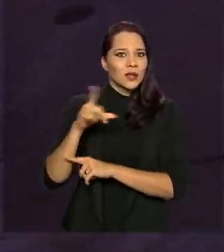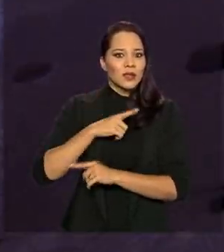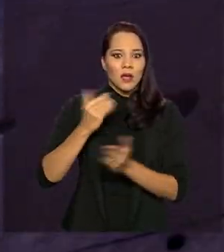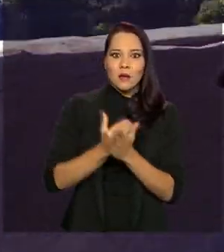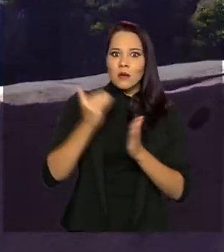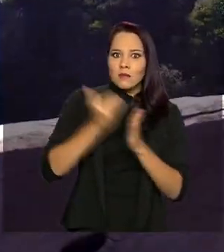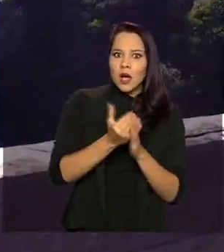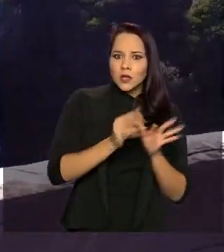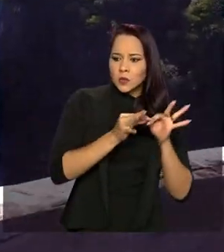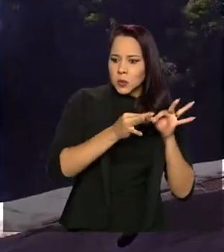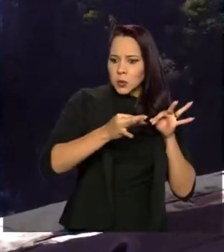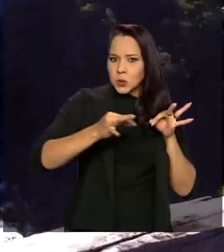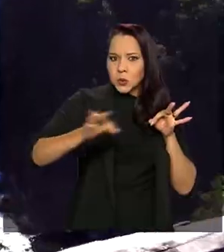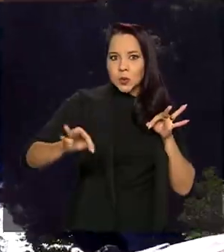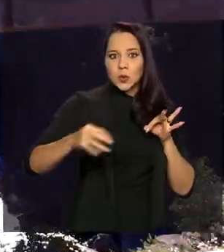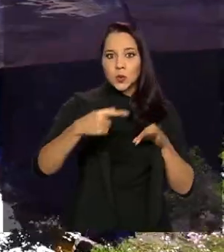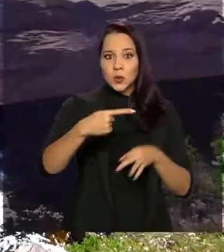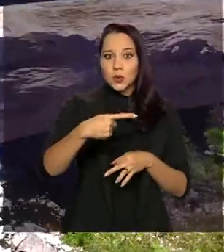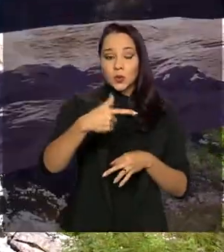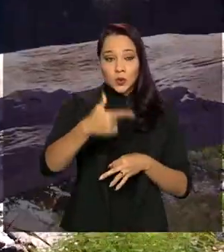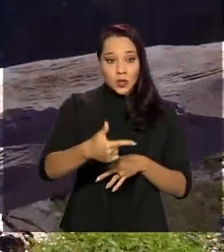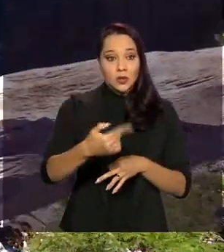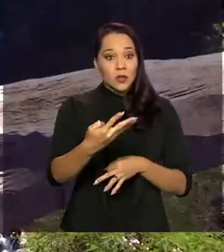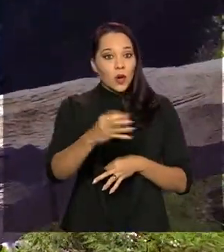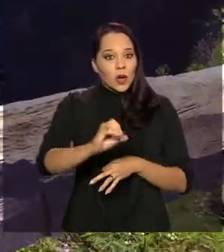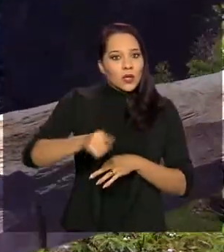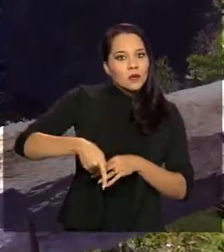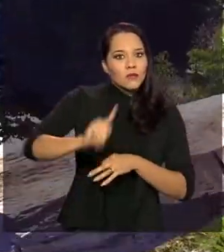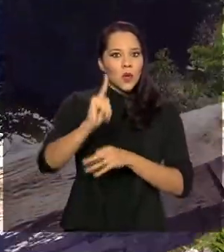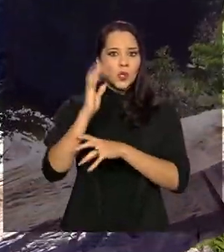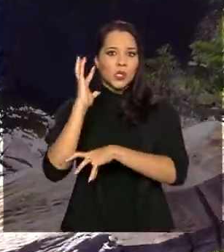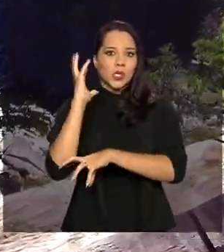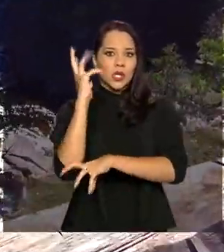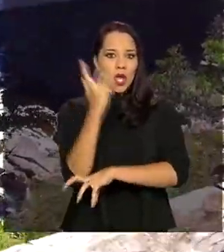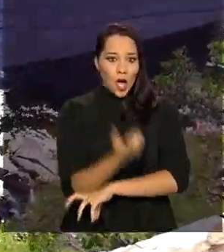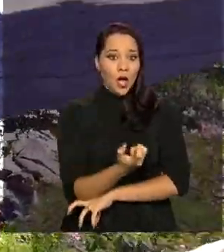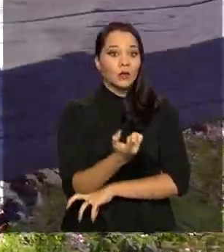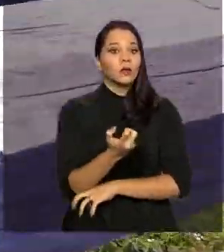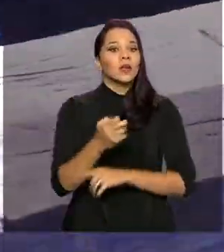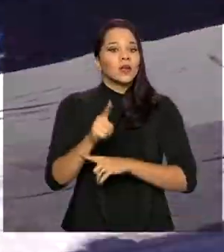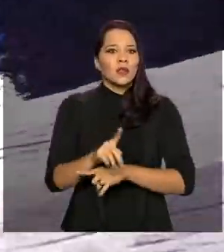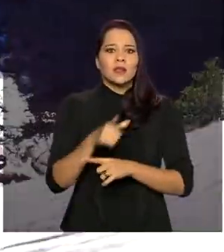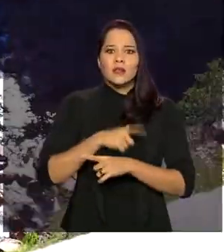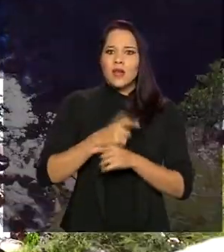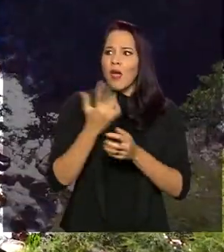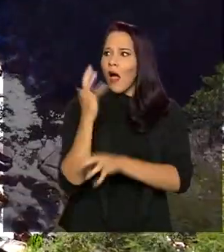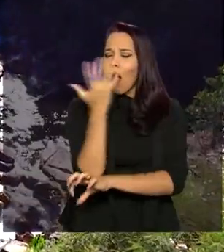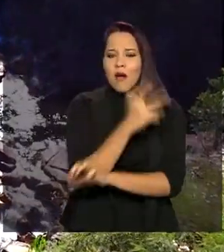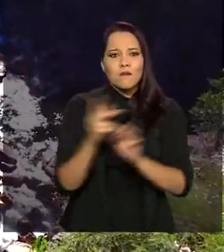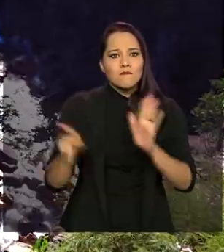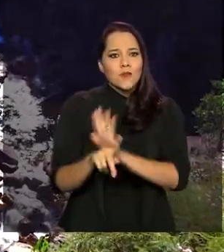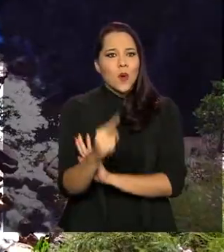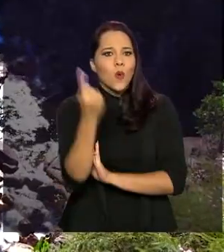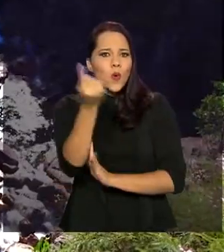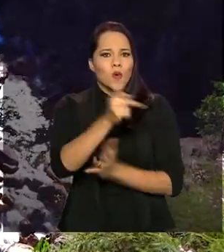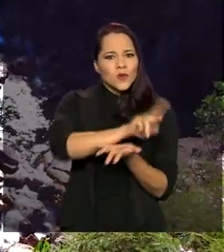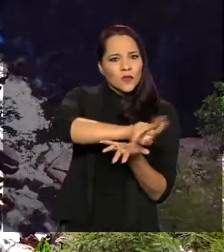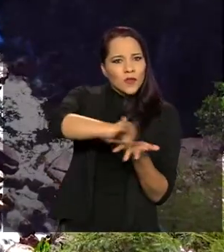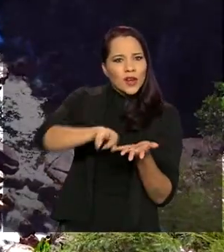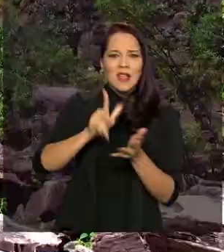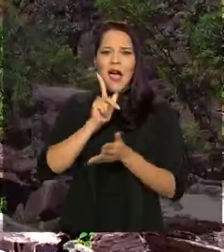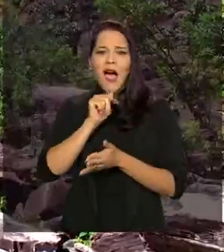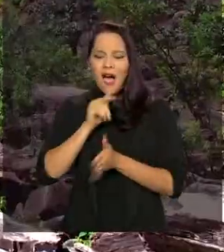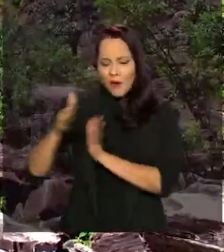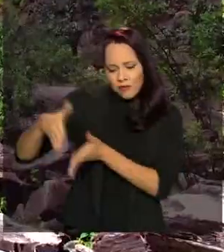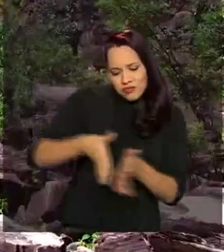mais de 240 mil hectares de cerrado, que abriga espécimes únicas, centenas de nascentes e cursos d'água,